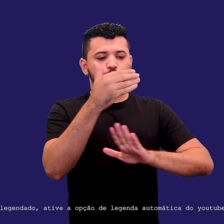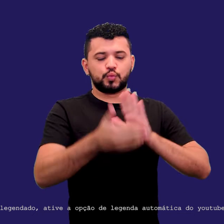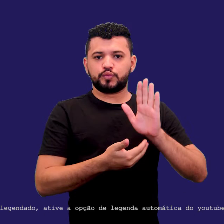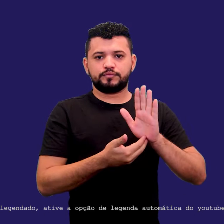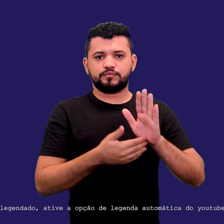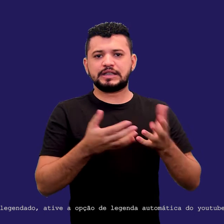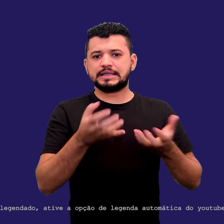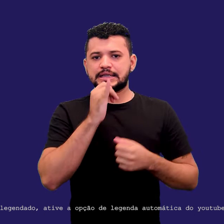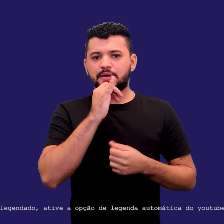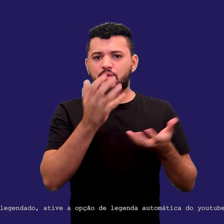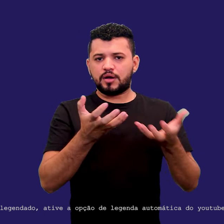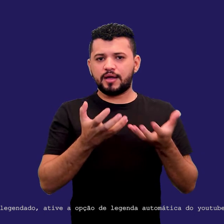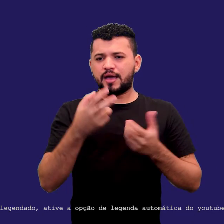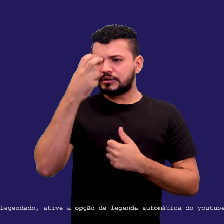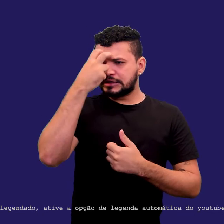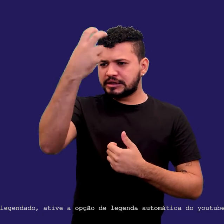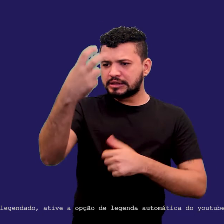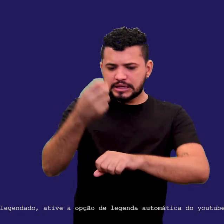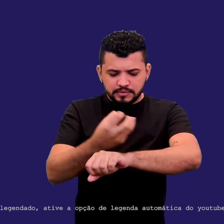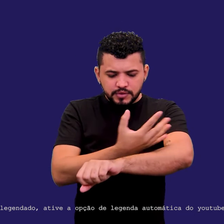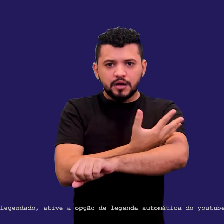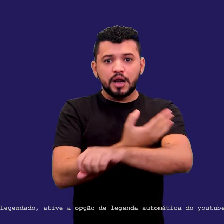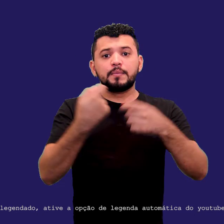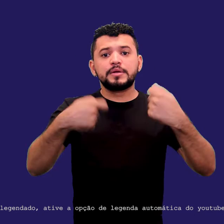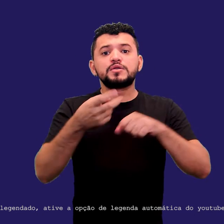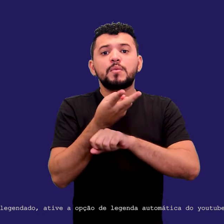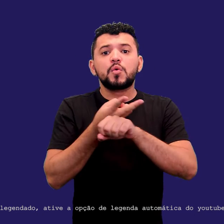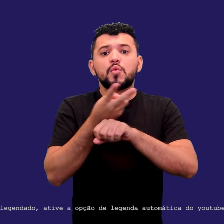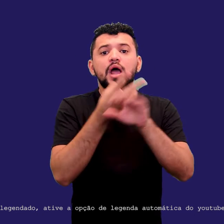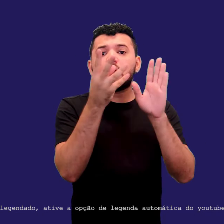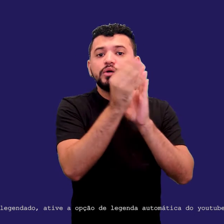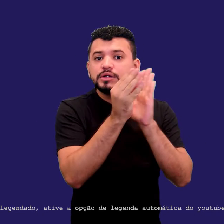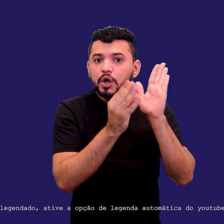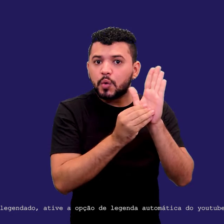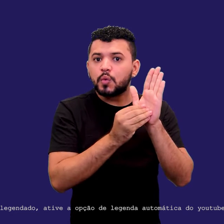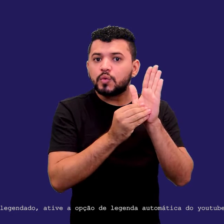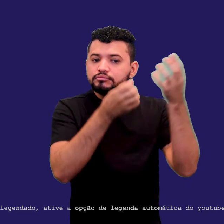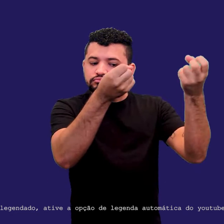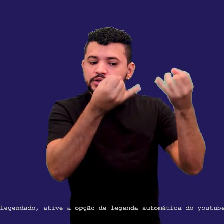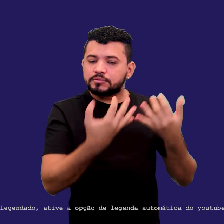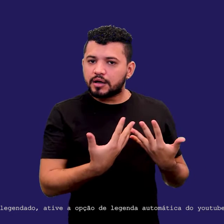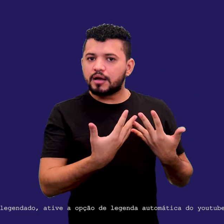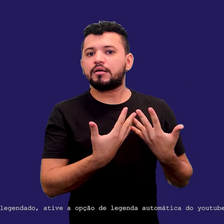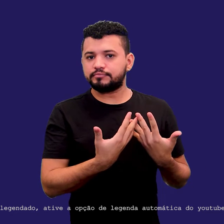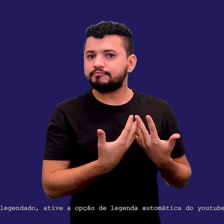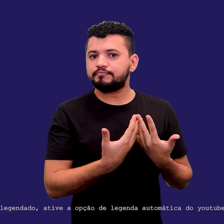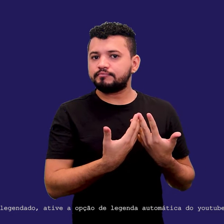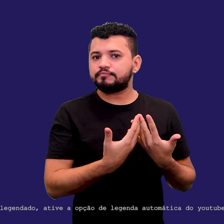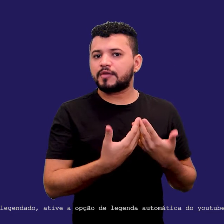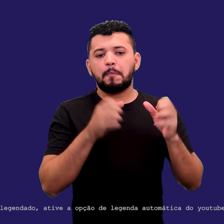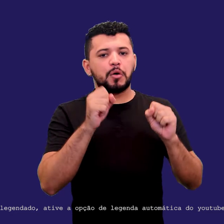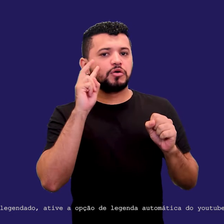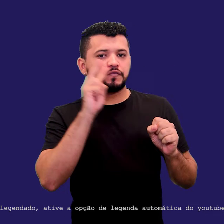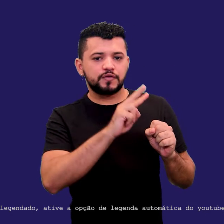emocional, eu preciso buscar conteúdos sobre inteligência emocional? Sim. Posso buscar isso em livros, em